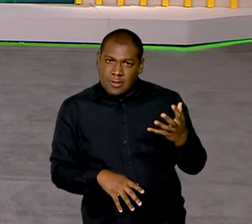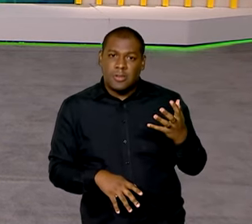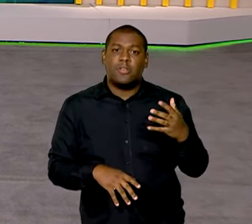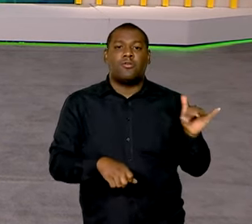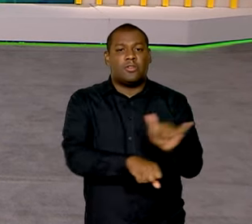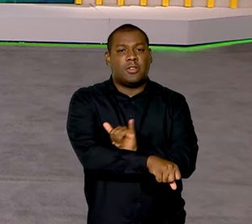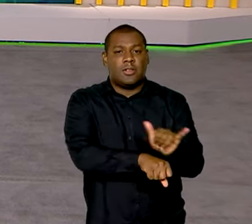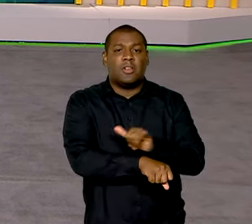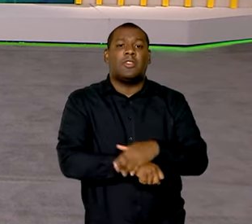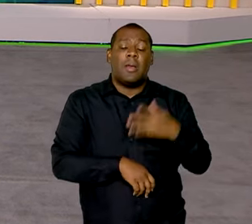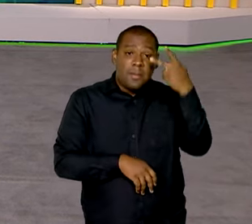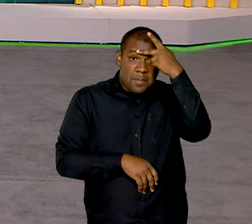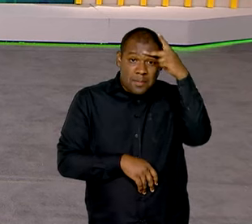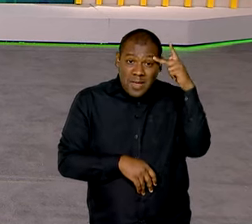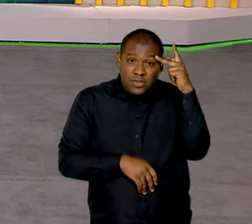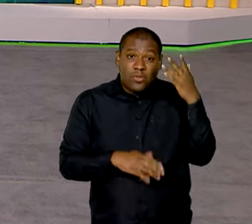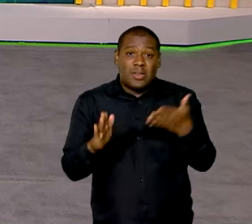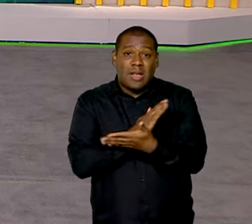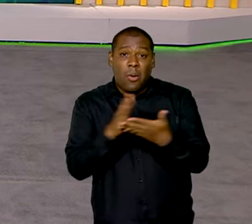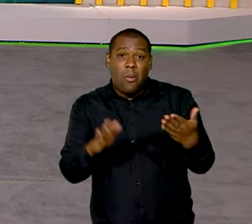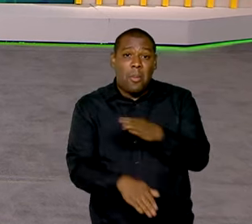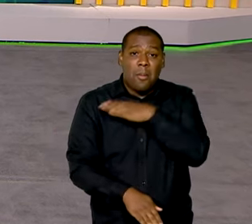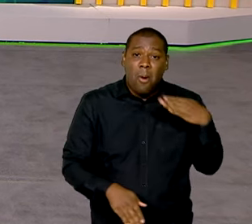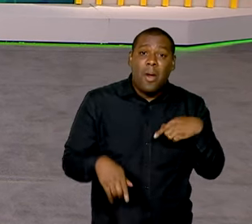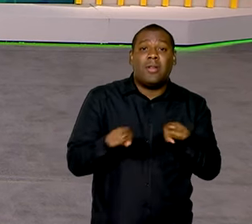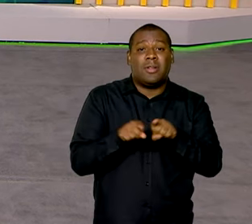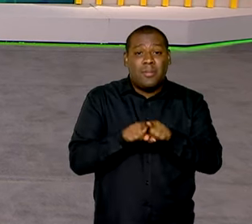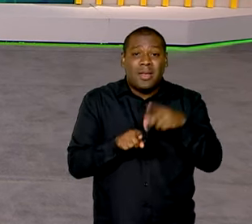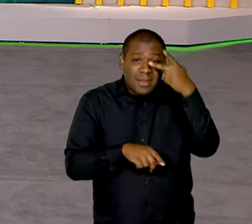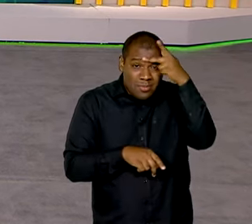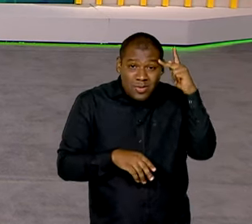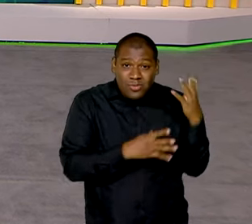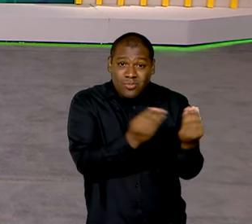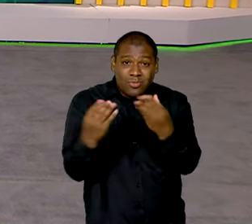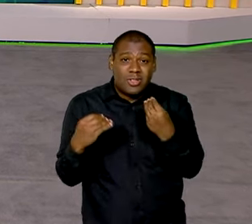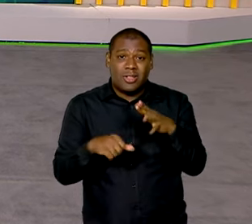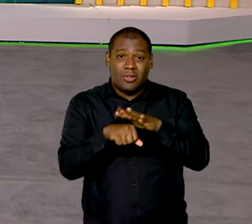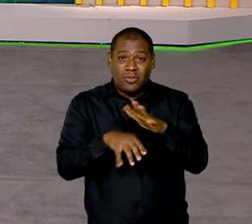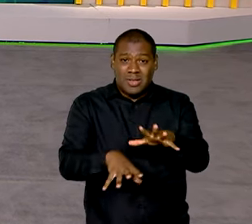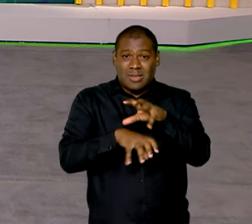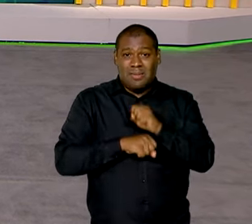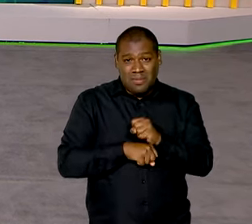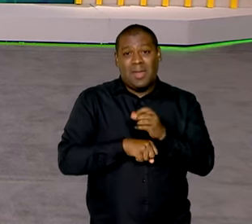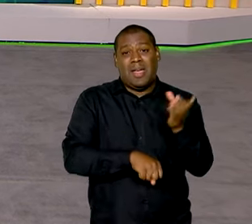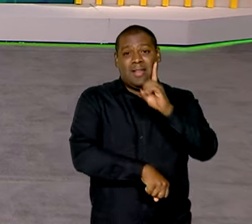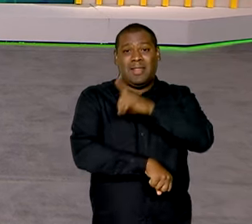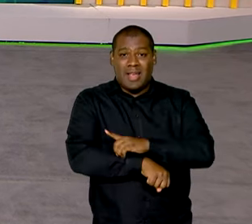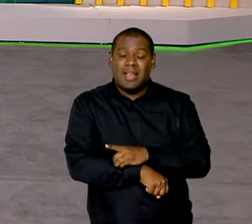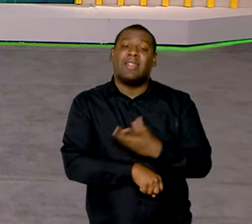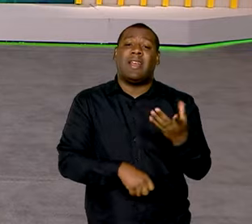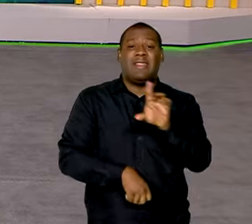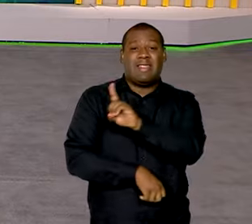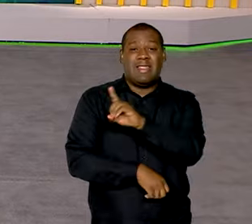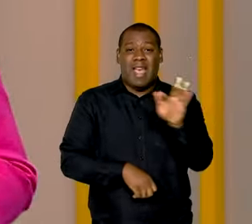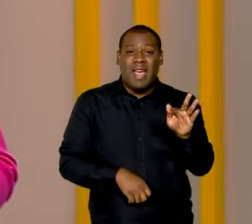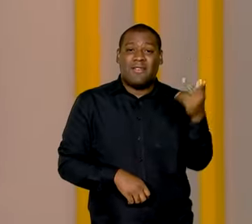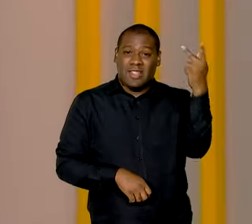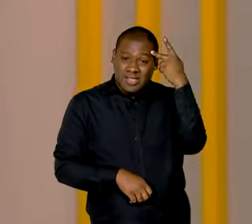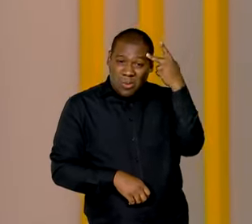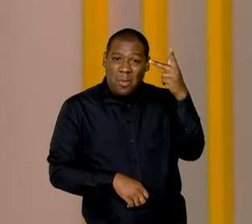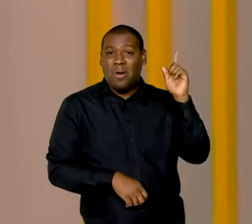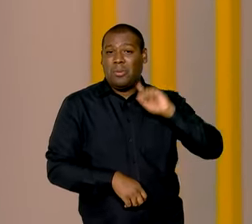pessoas infectadas e pelo estado de emergência em locais como o Distrito Federal, São Paulo e Minas Gerais.